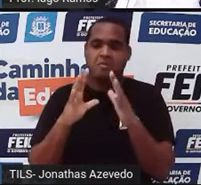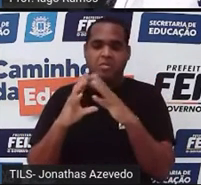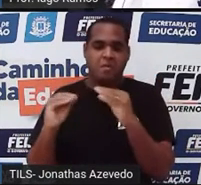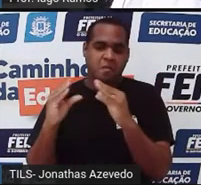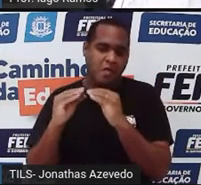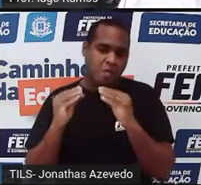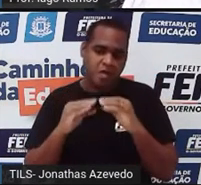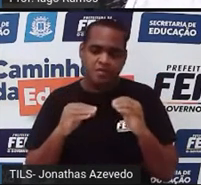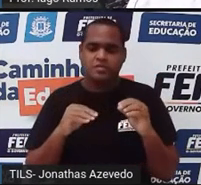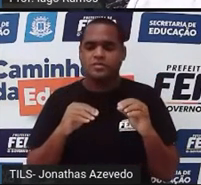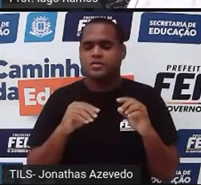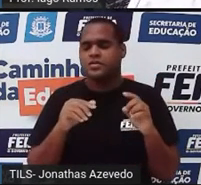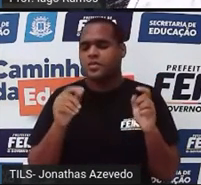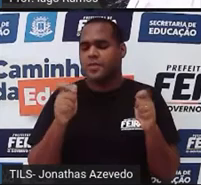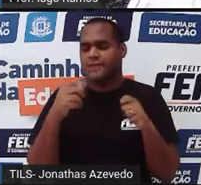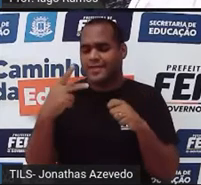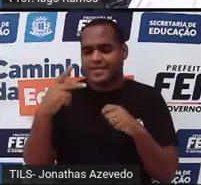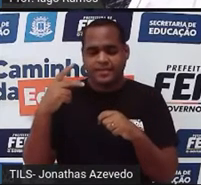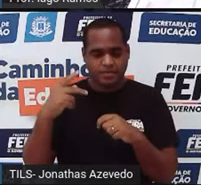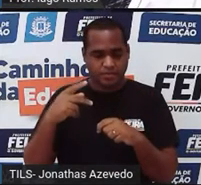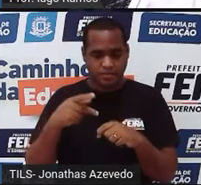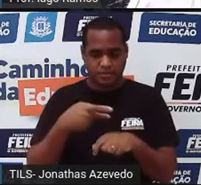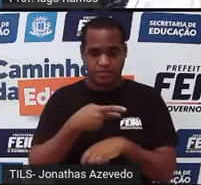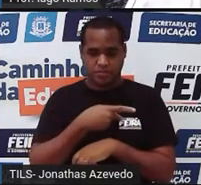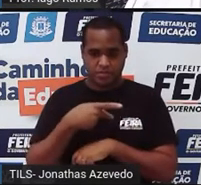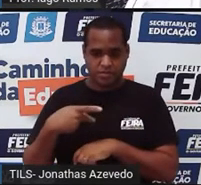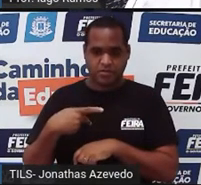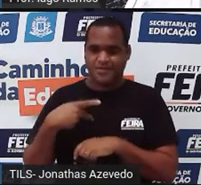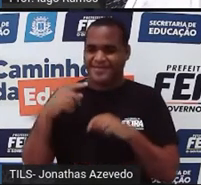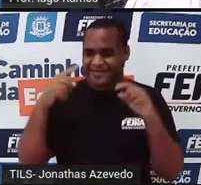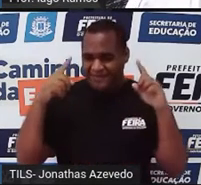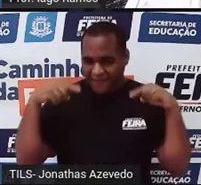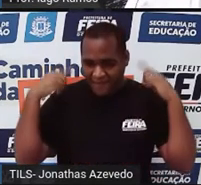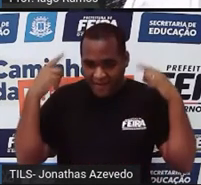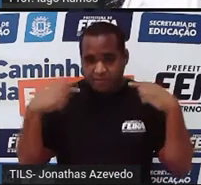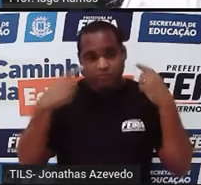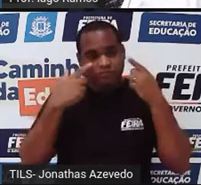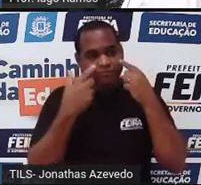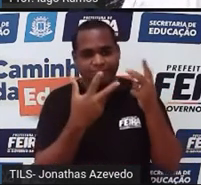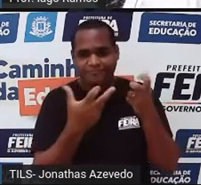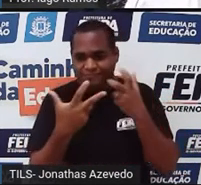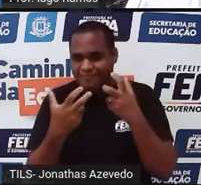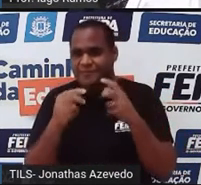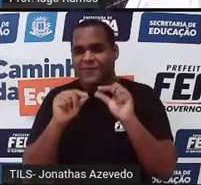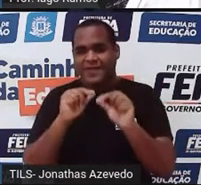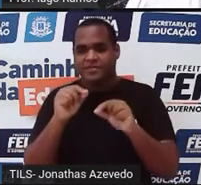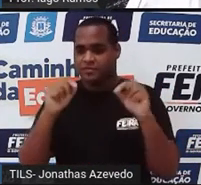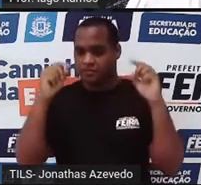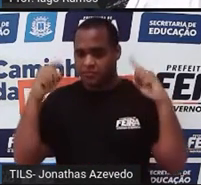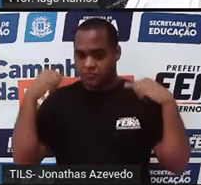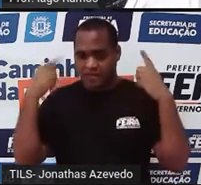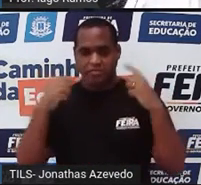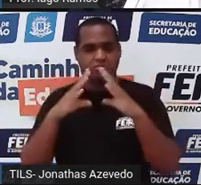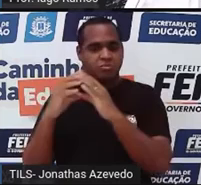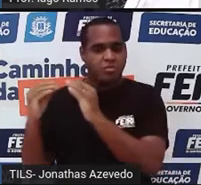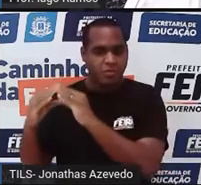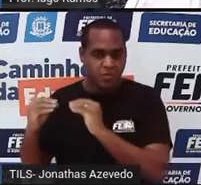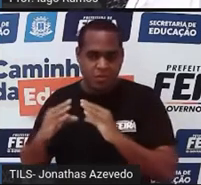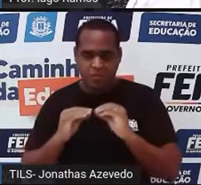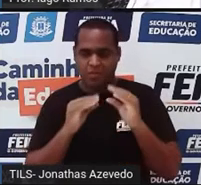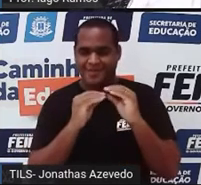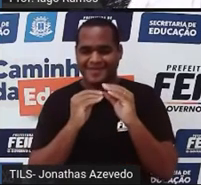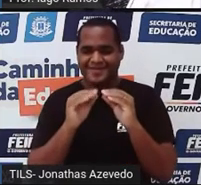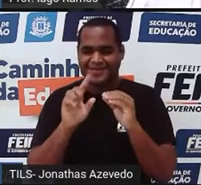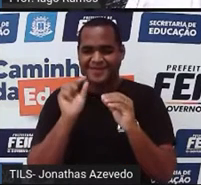o momento de você, pastor de ovelha, ir em busca aí dessa ovelhinha ou dessas ovelhinhas que se perderam no caminho. Então,